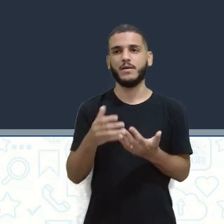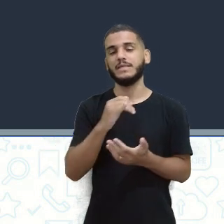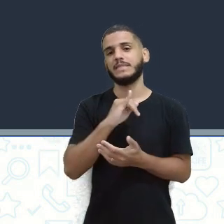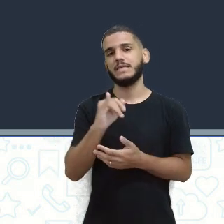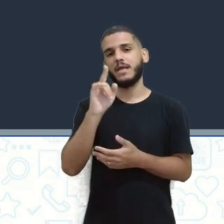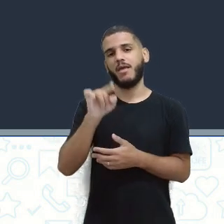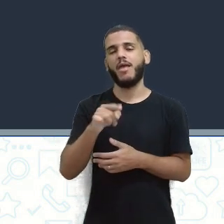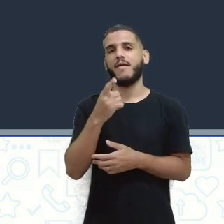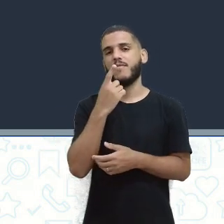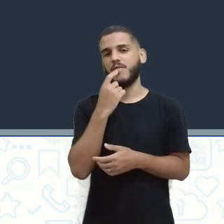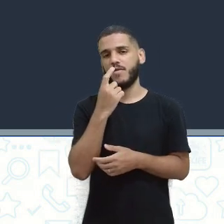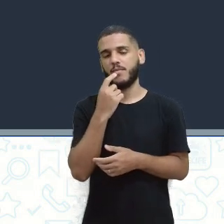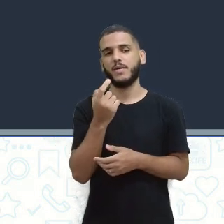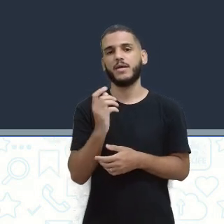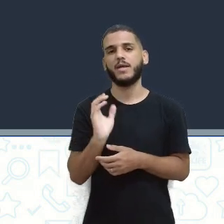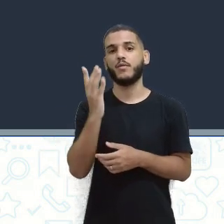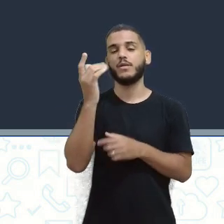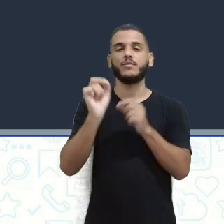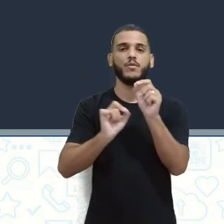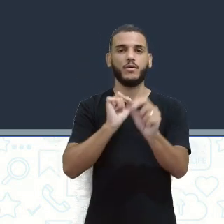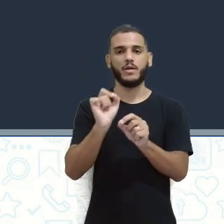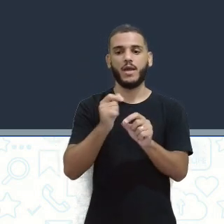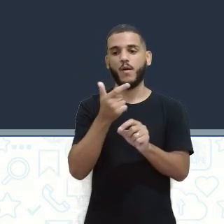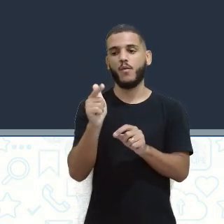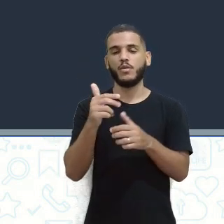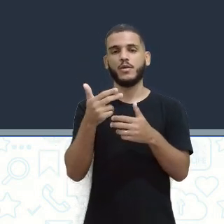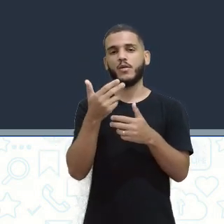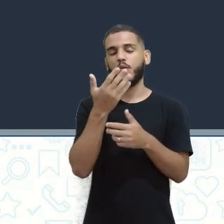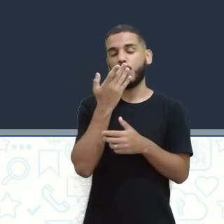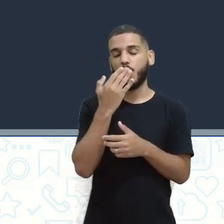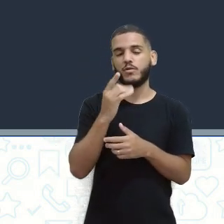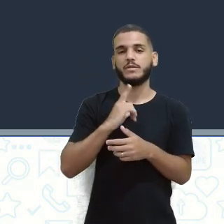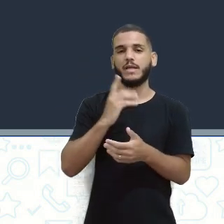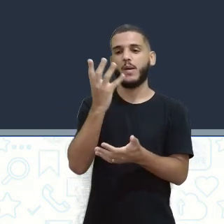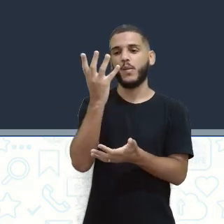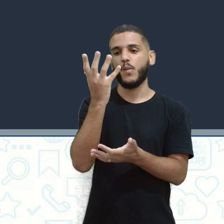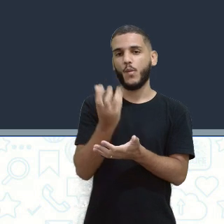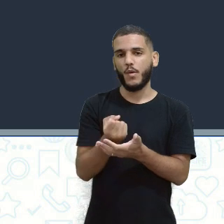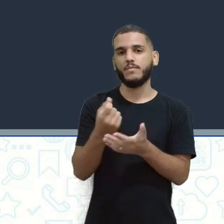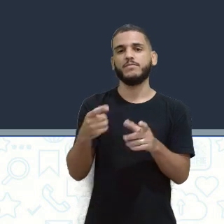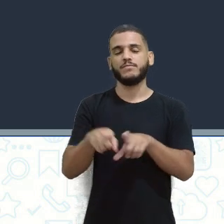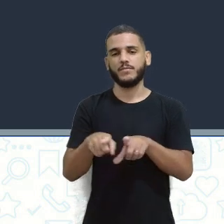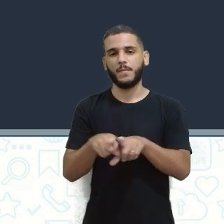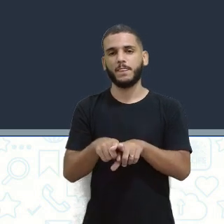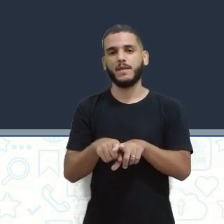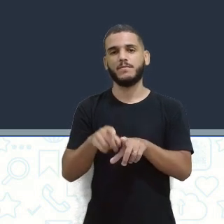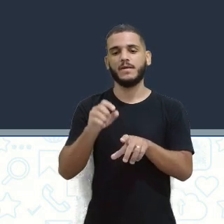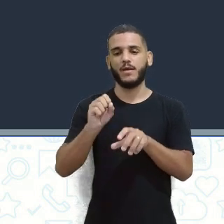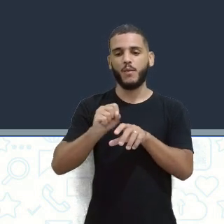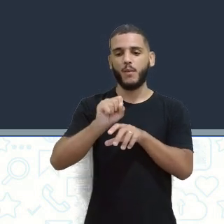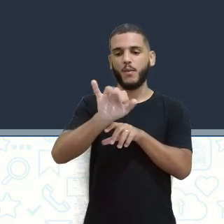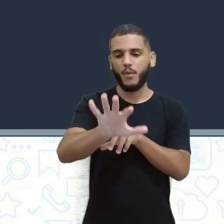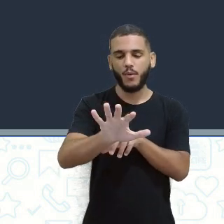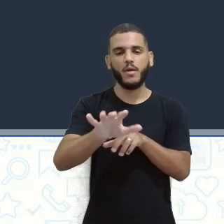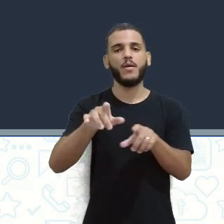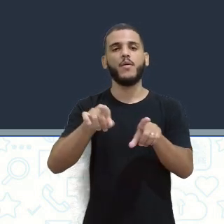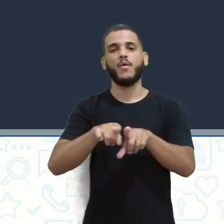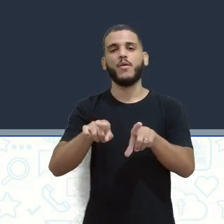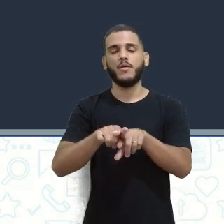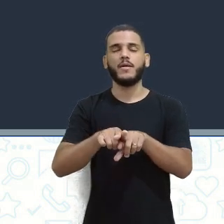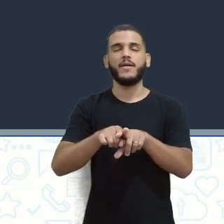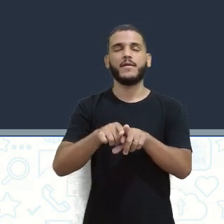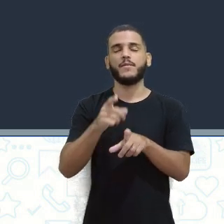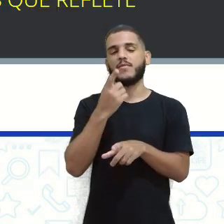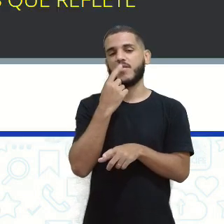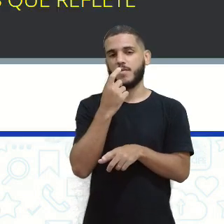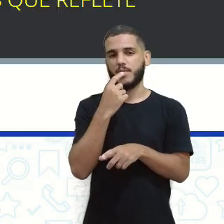a caixa é vermelha, o é vai acontecer? As outras cores vão ser absorvidas e ela vai refletir a cor vermelha. E aí, a gente vai ver o objeto